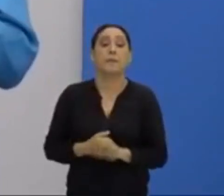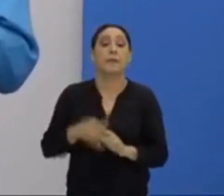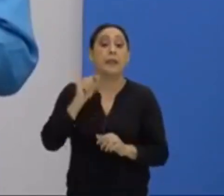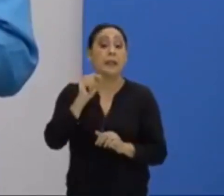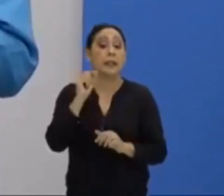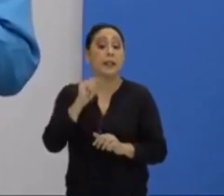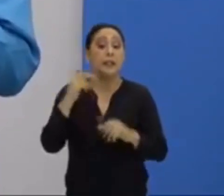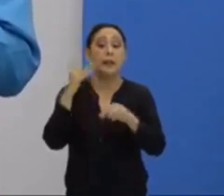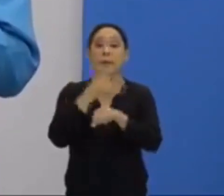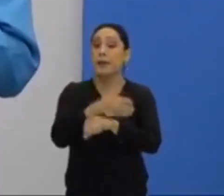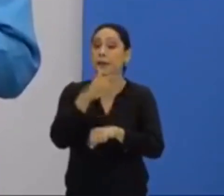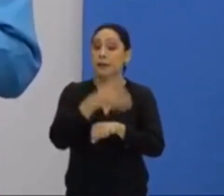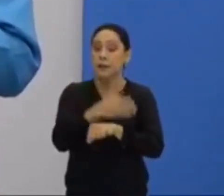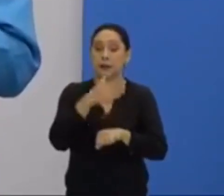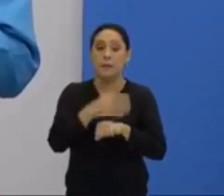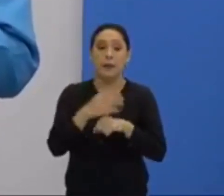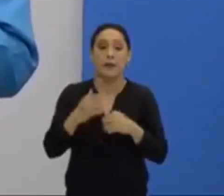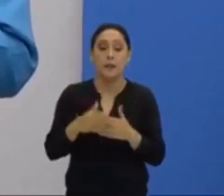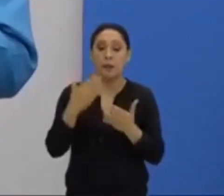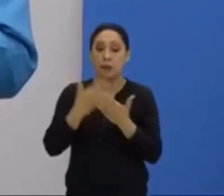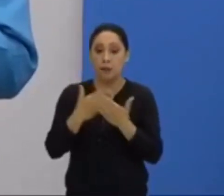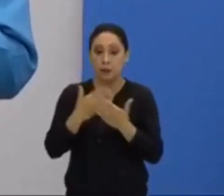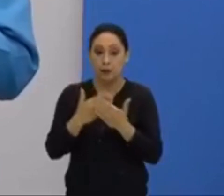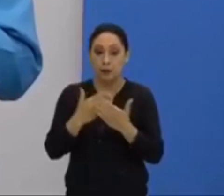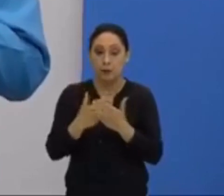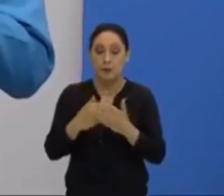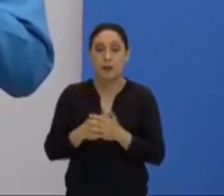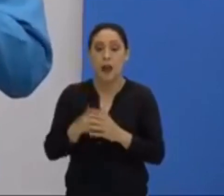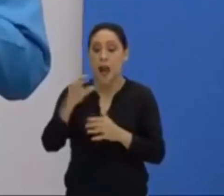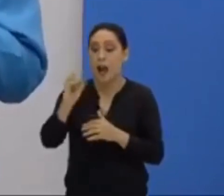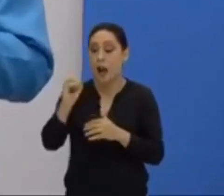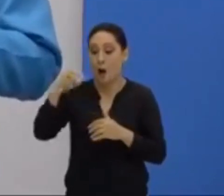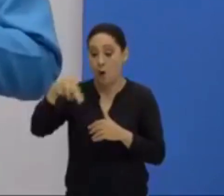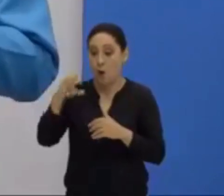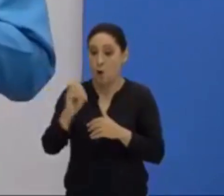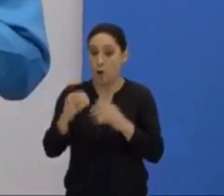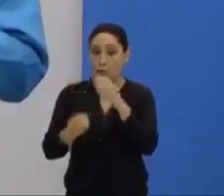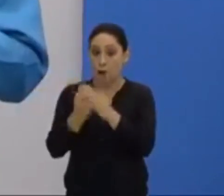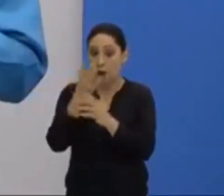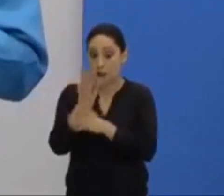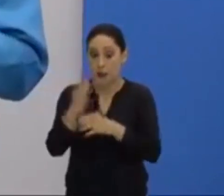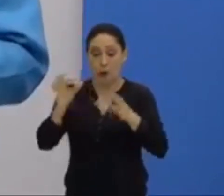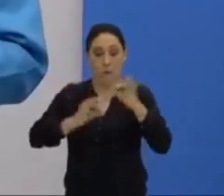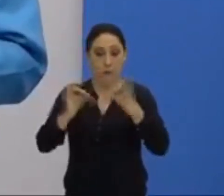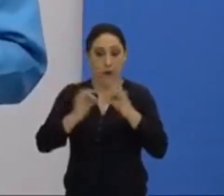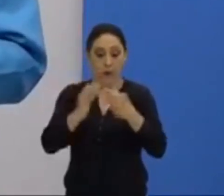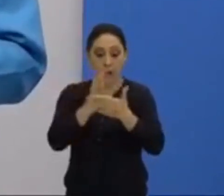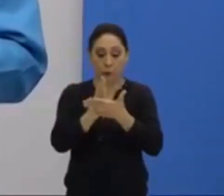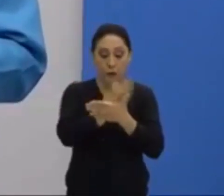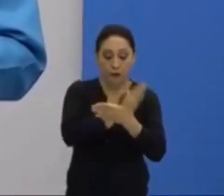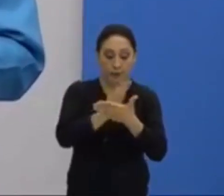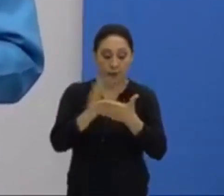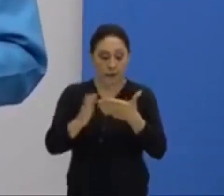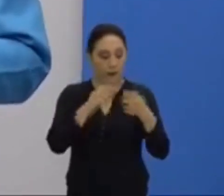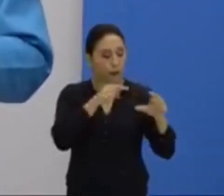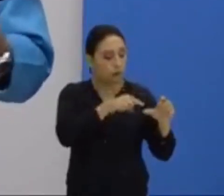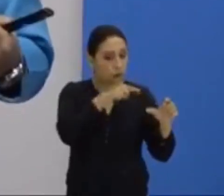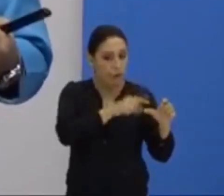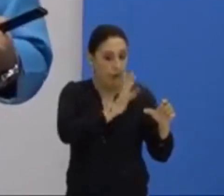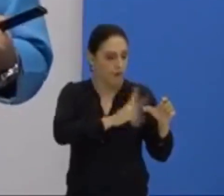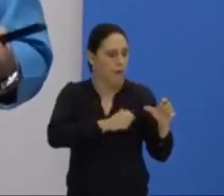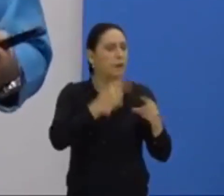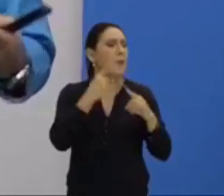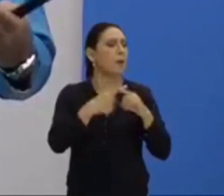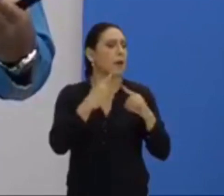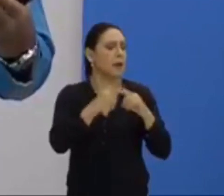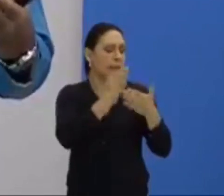participação a ONU vai ter? A ONU decidiu criar um plano de divisão desse território. Ora, e por